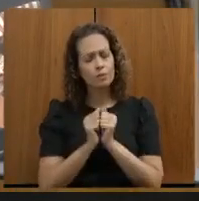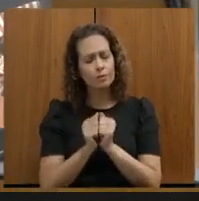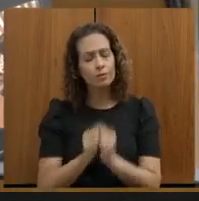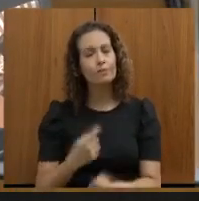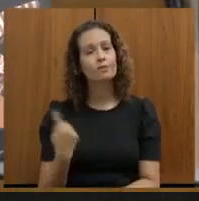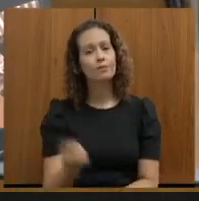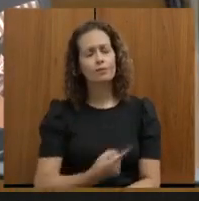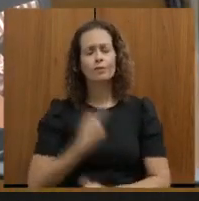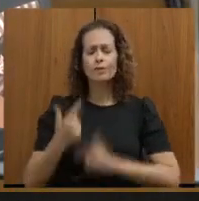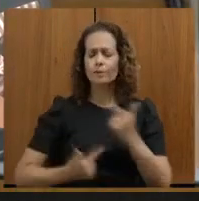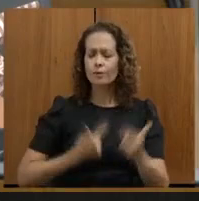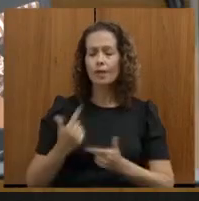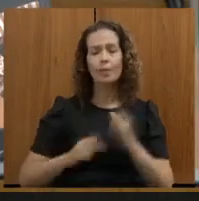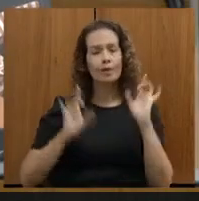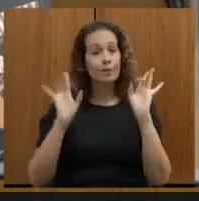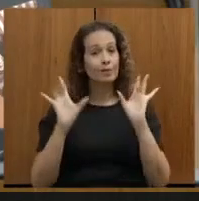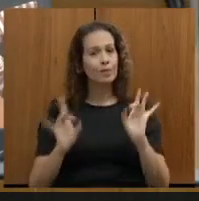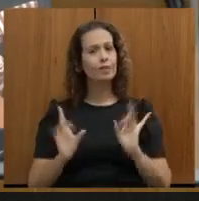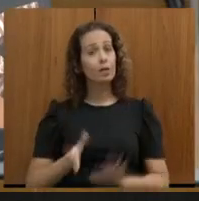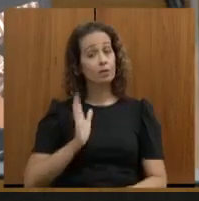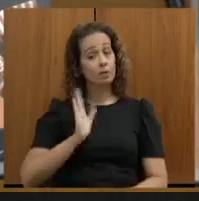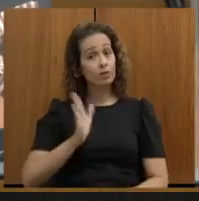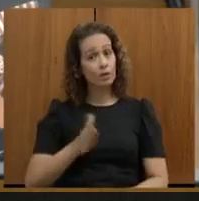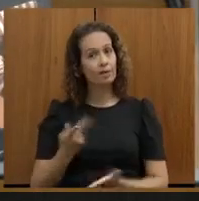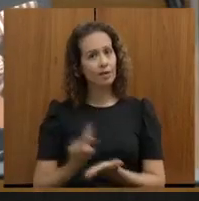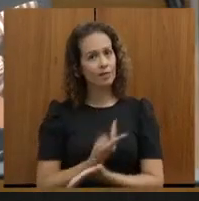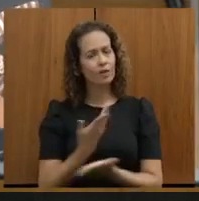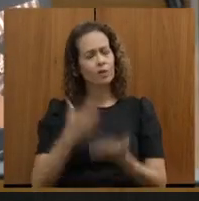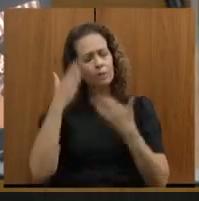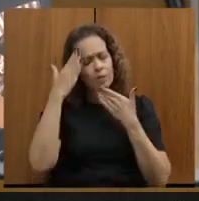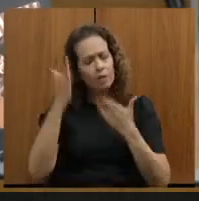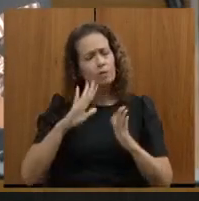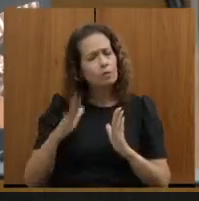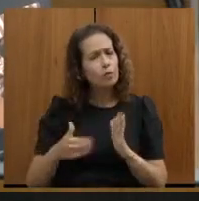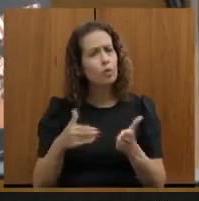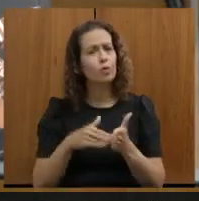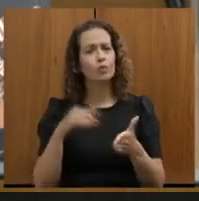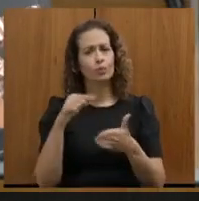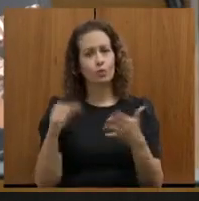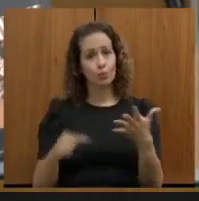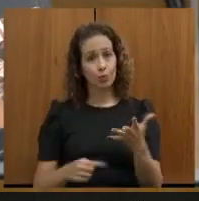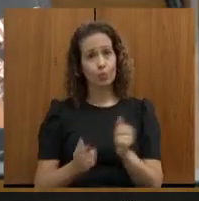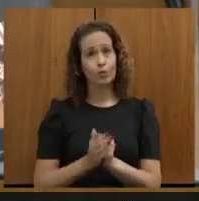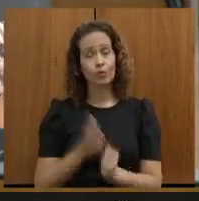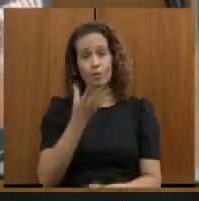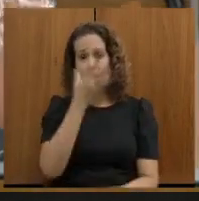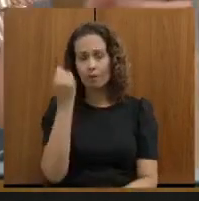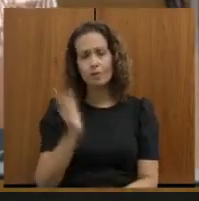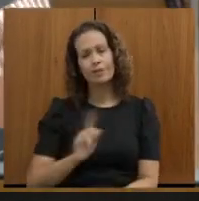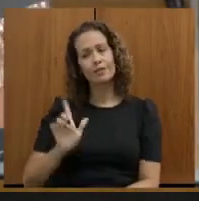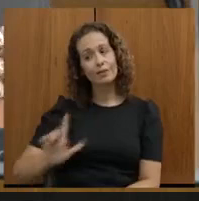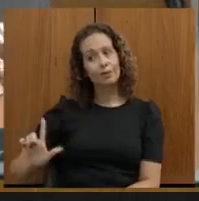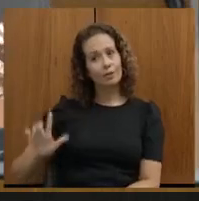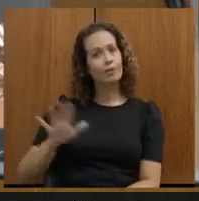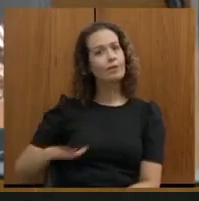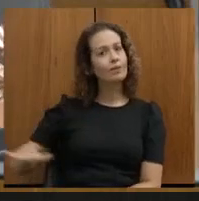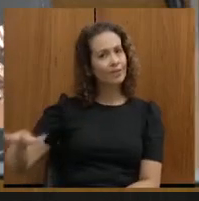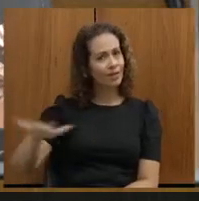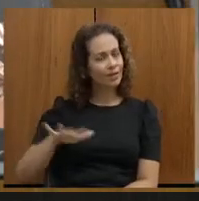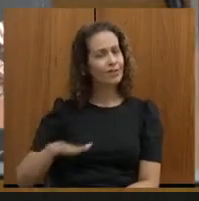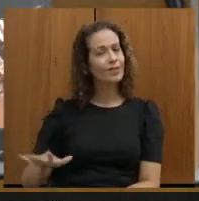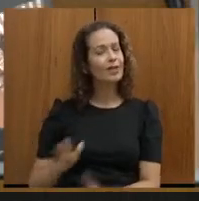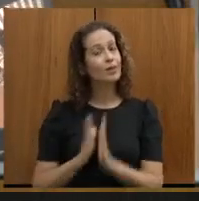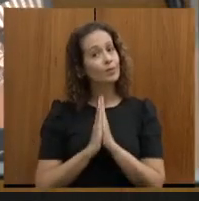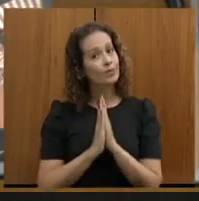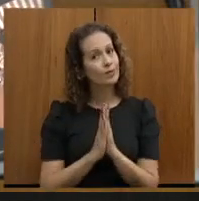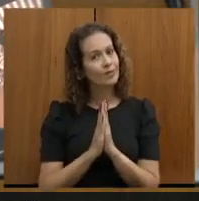fazer esse trabalho brilhante que vem fazendo. Obrigada por tudo. Não se esqueça do nosso Leste, eu não posso deixar de falar nisso, não é,